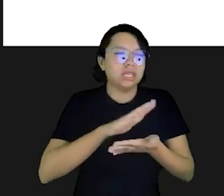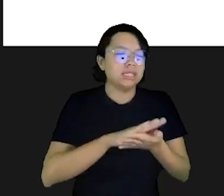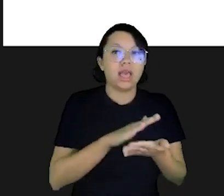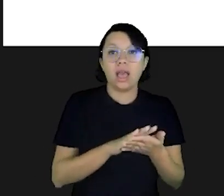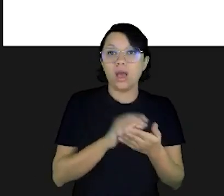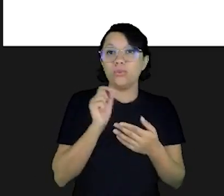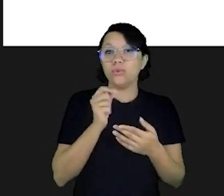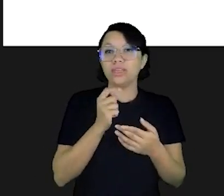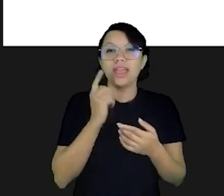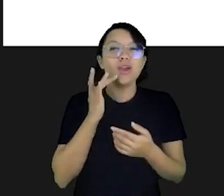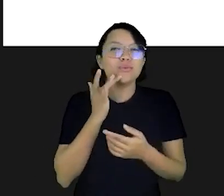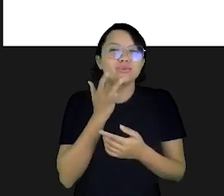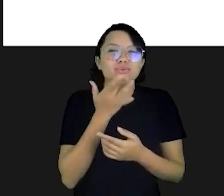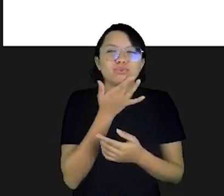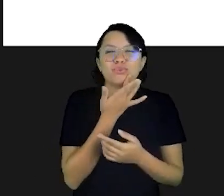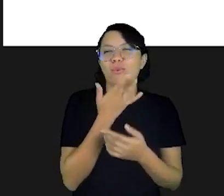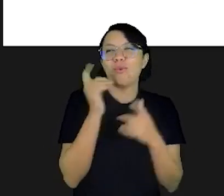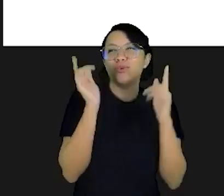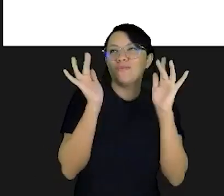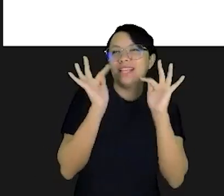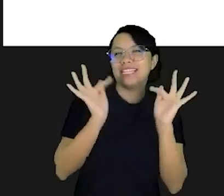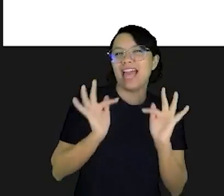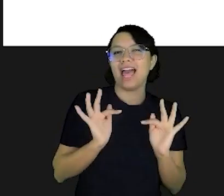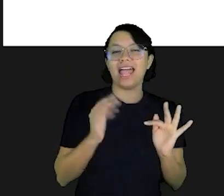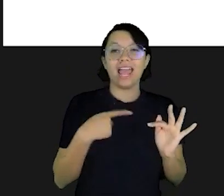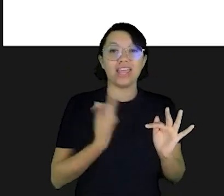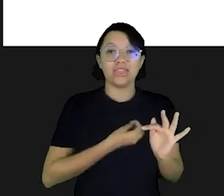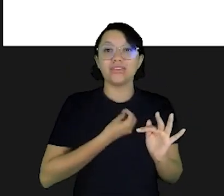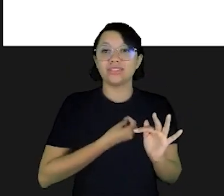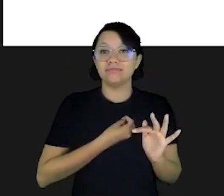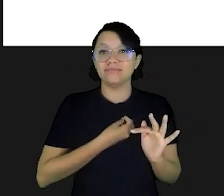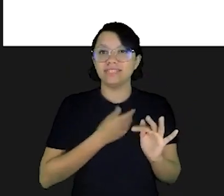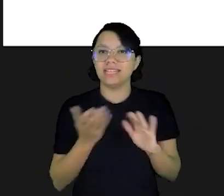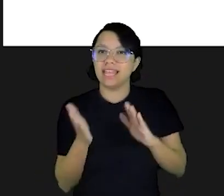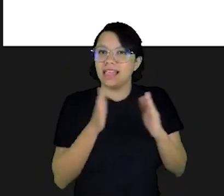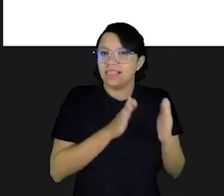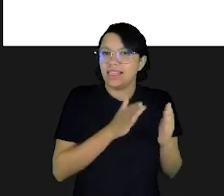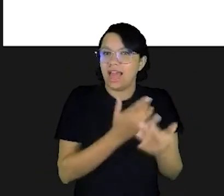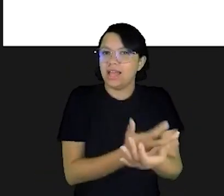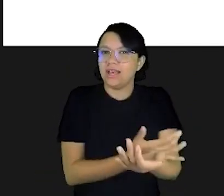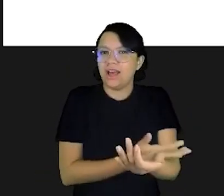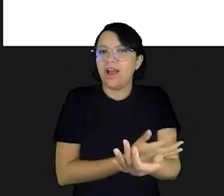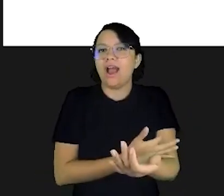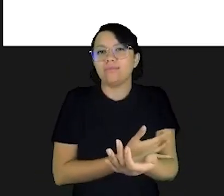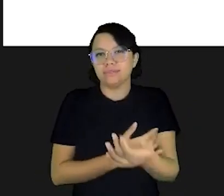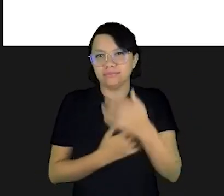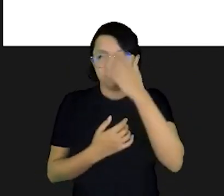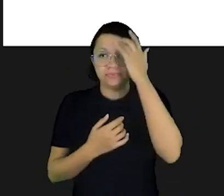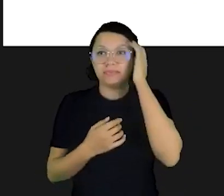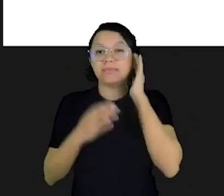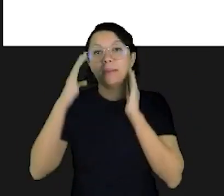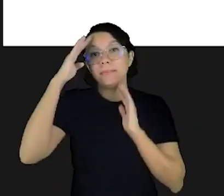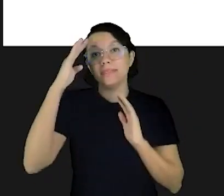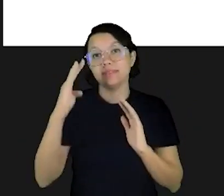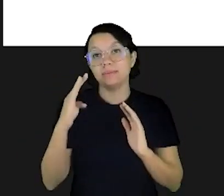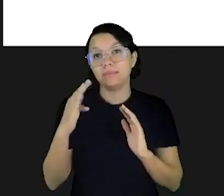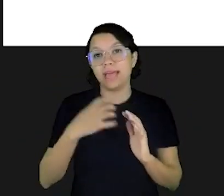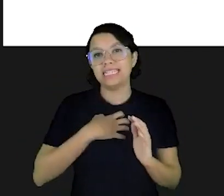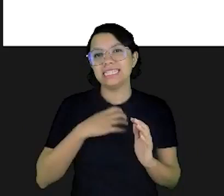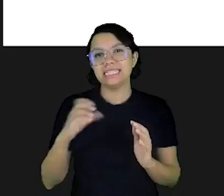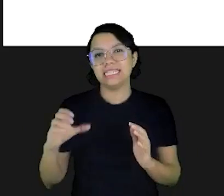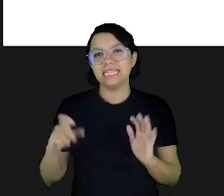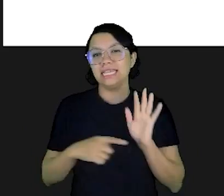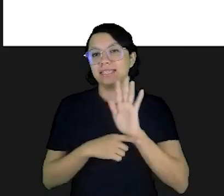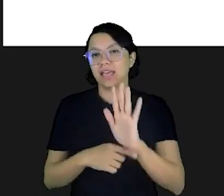tudo que é mais gostoso, tudo que é mais alegre na nossa vida, está do lado da nossa emoção. Uma das principais ciências